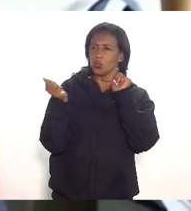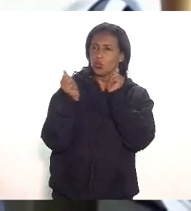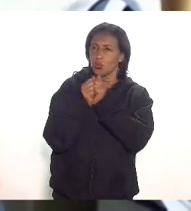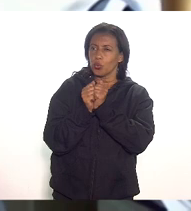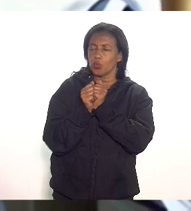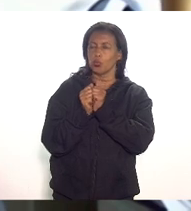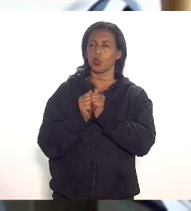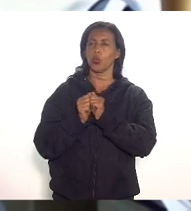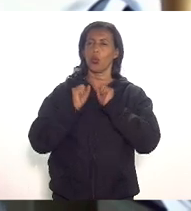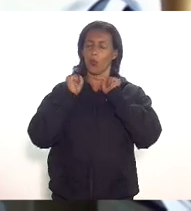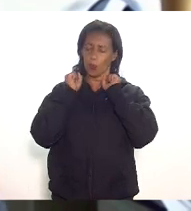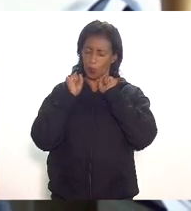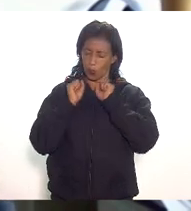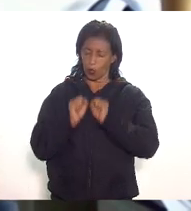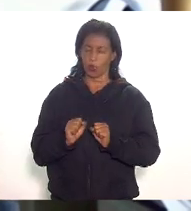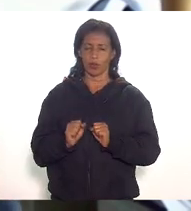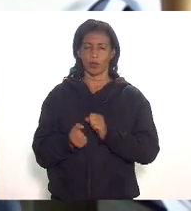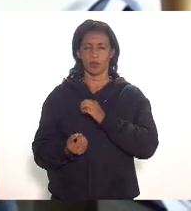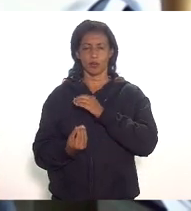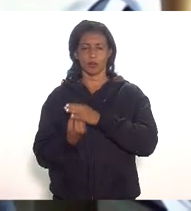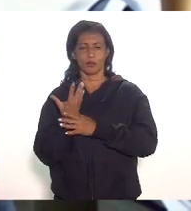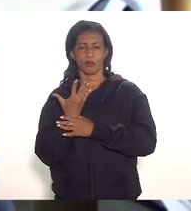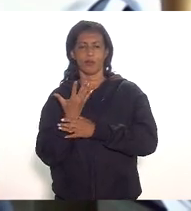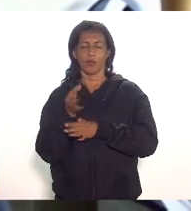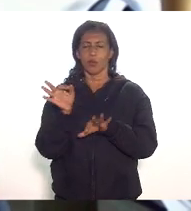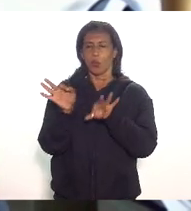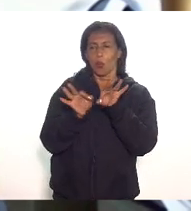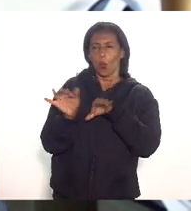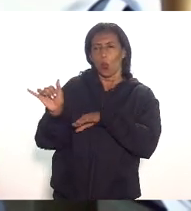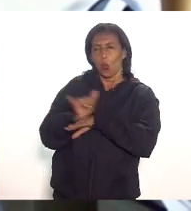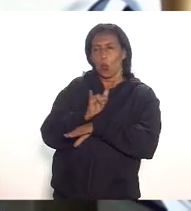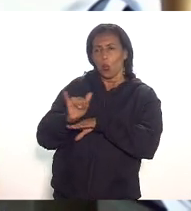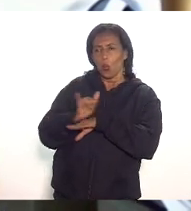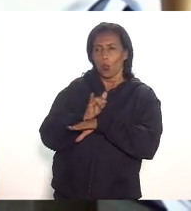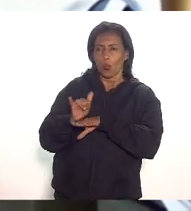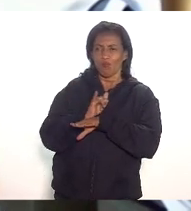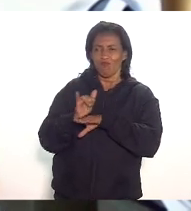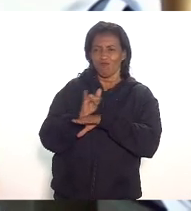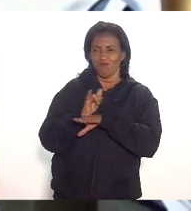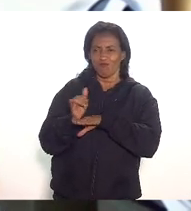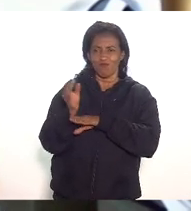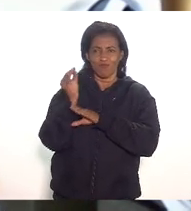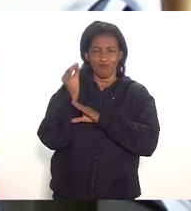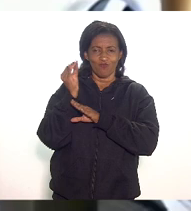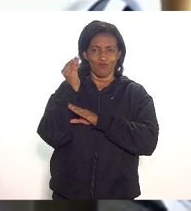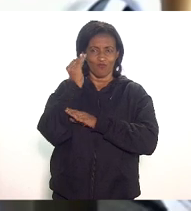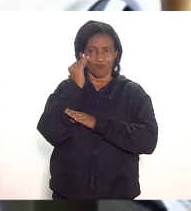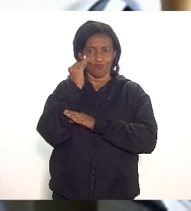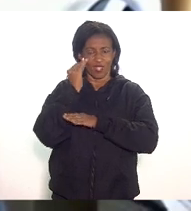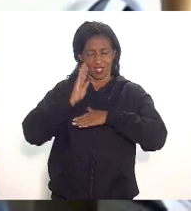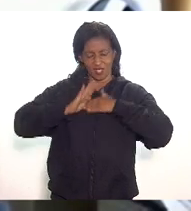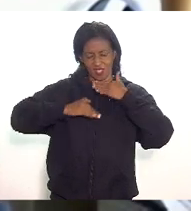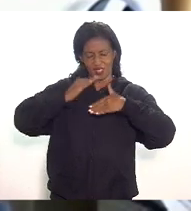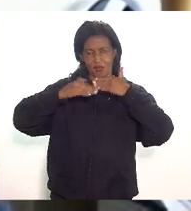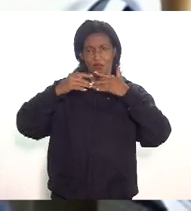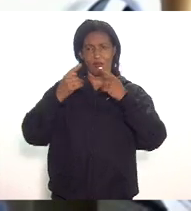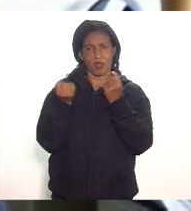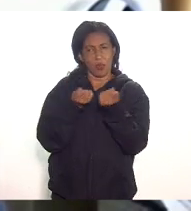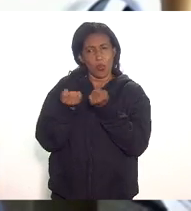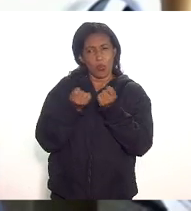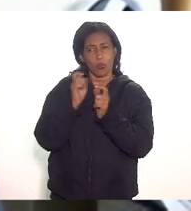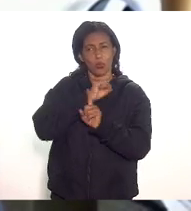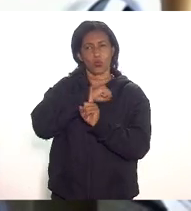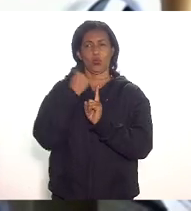lançamento na LOA um plano estratégico de Estado de desenvolvimento econômico e social